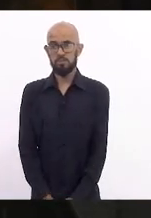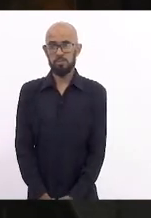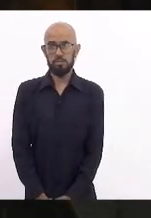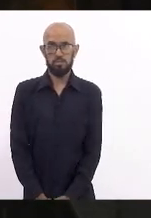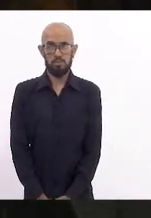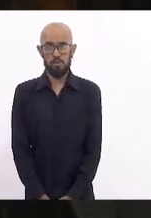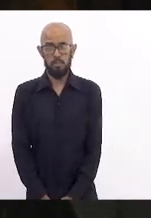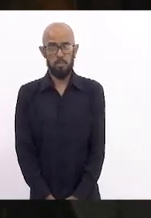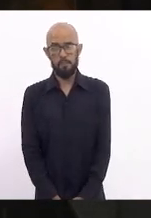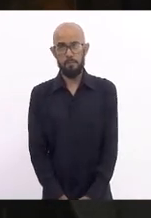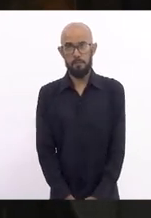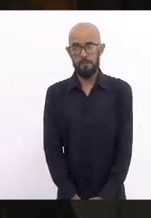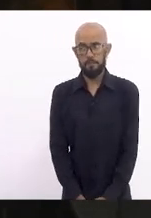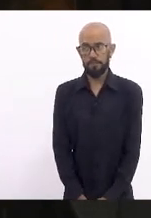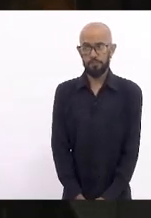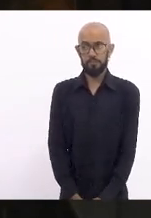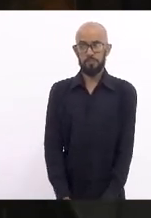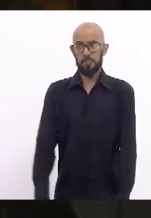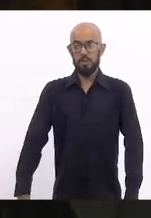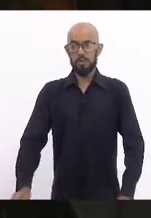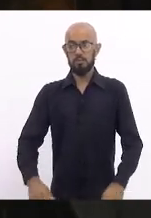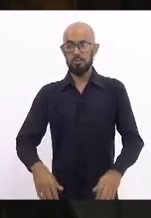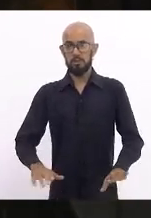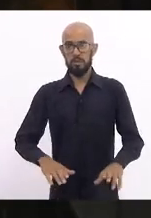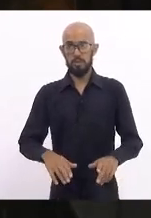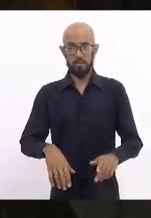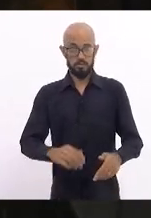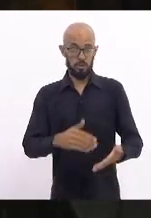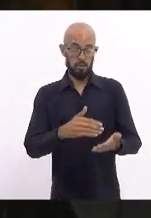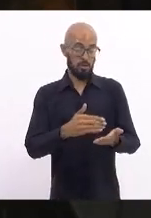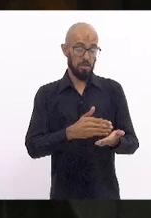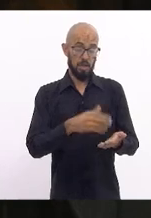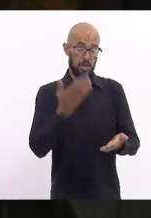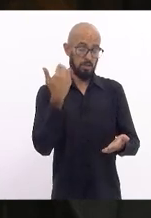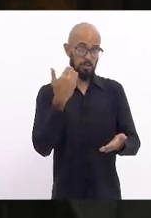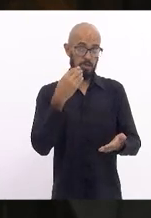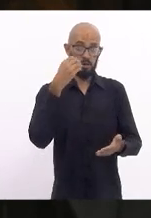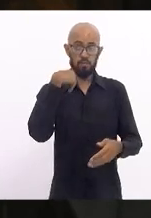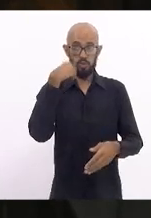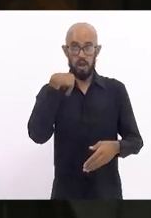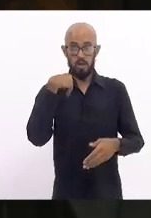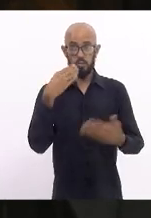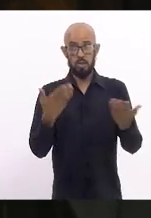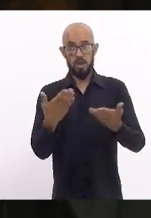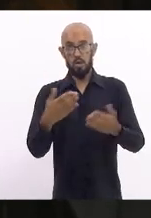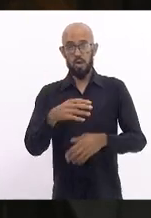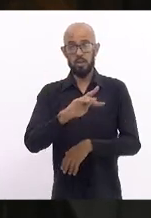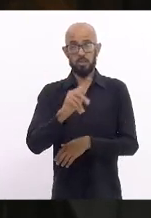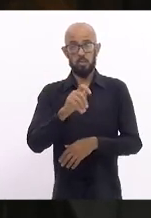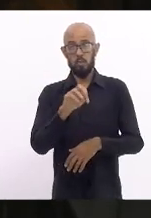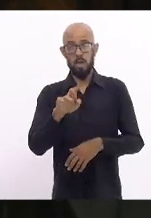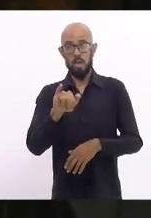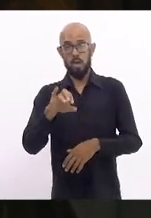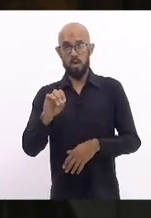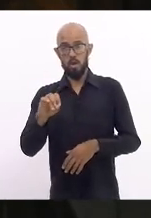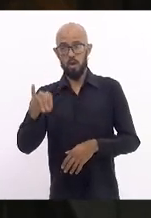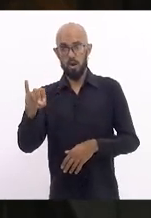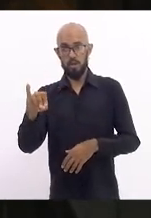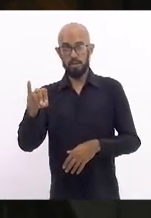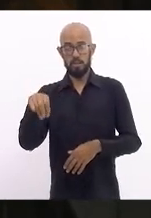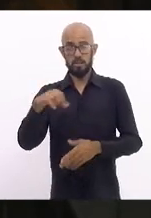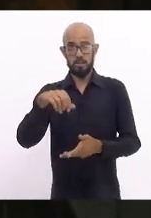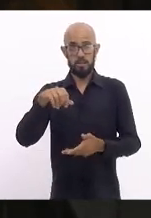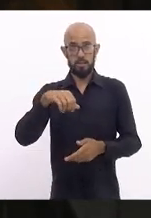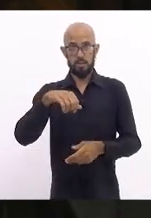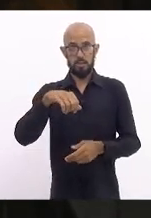Se tornou, passou de uma pessoa débil a um herói nacional, aplaudido no